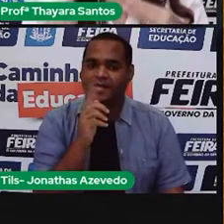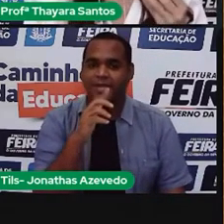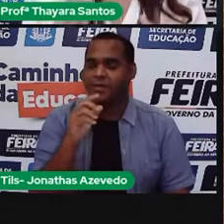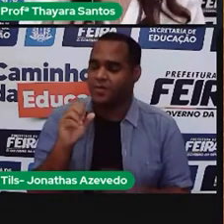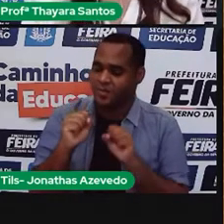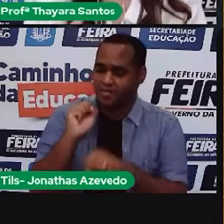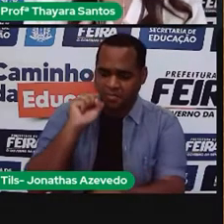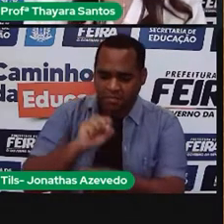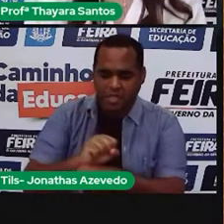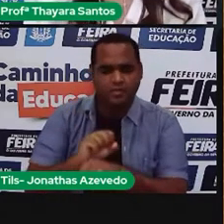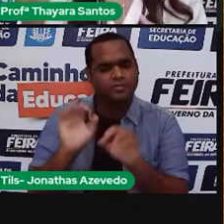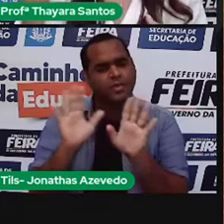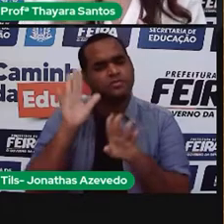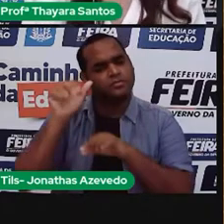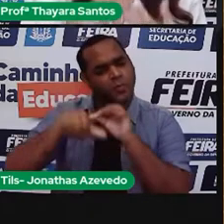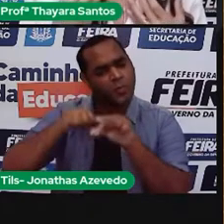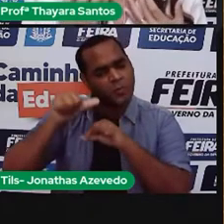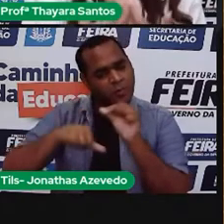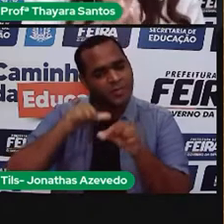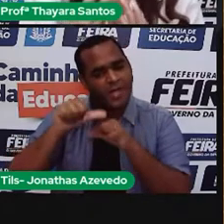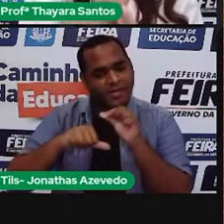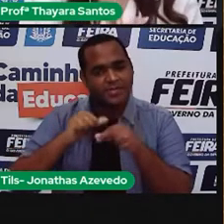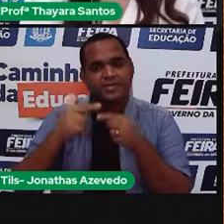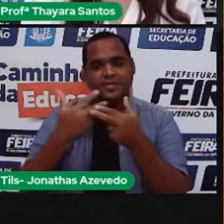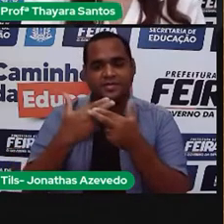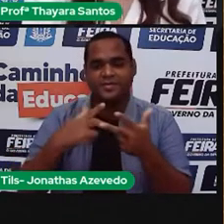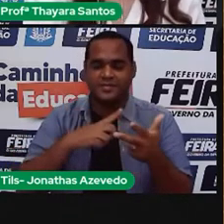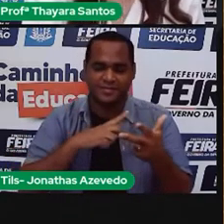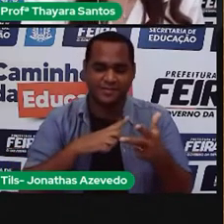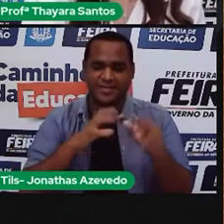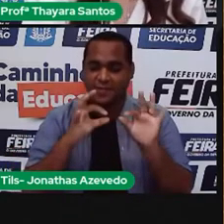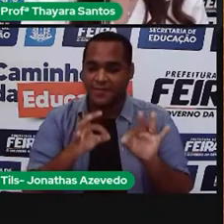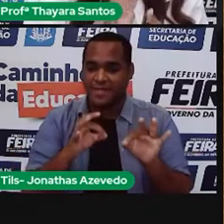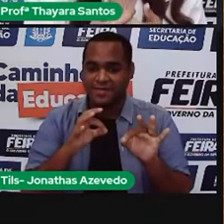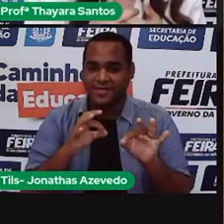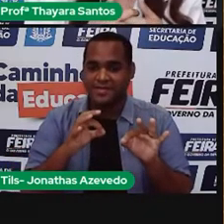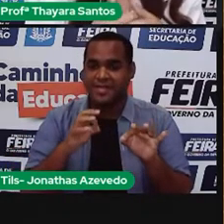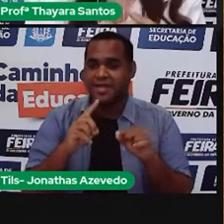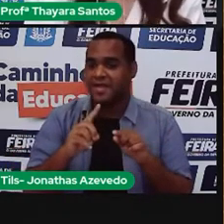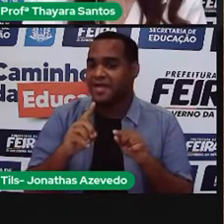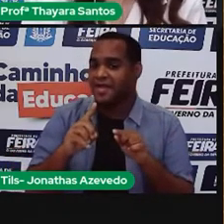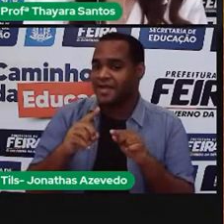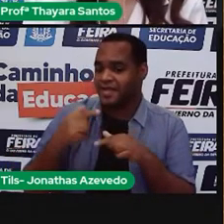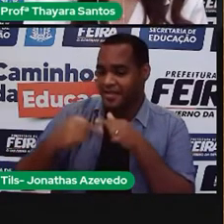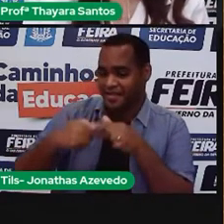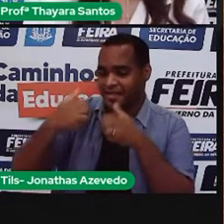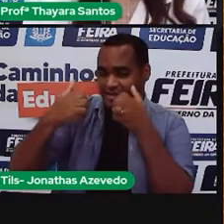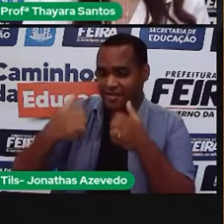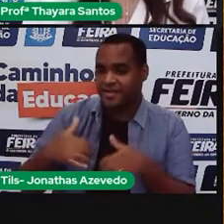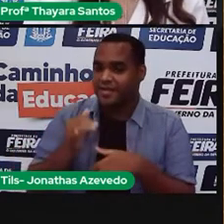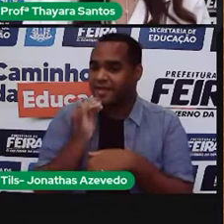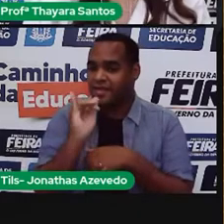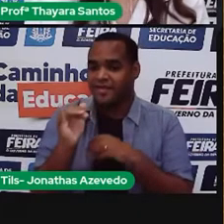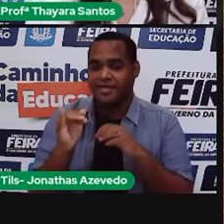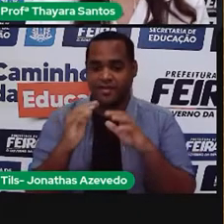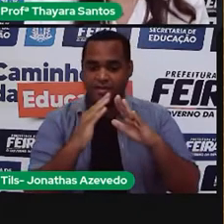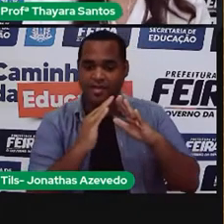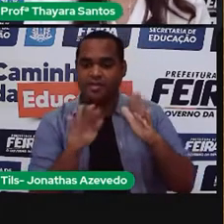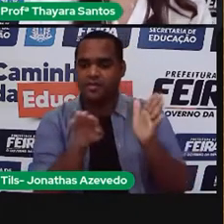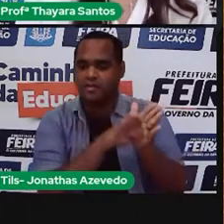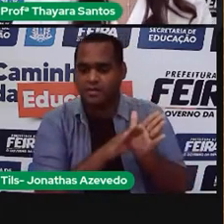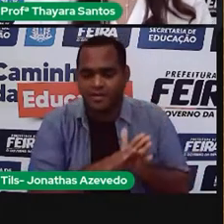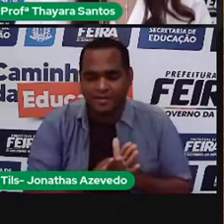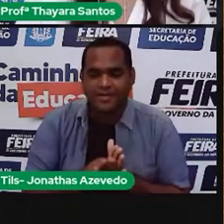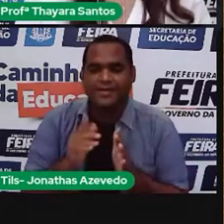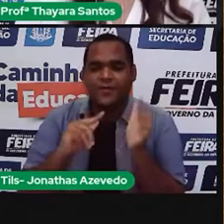transformando ao longo desse processo. E no caso da energia, da geração de energia elétrica que chega na nossa casa, não é diferente.